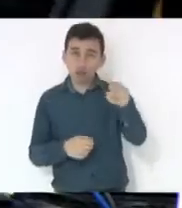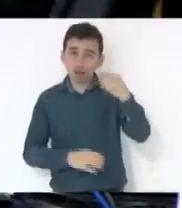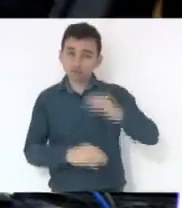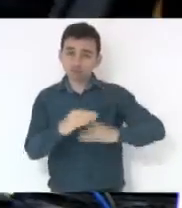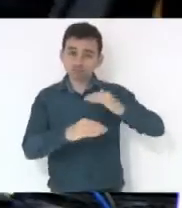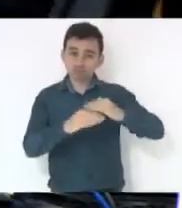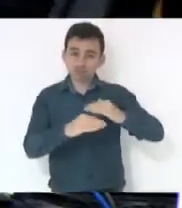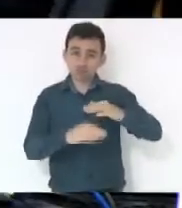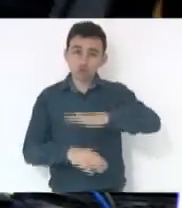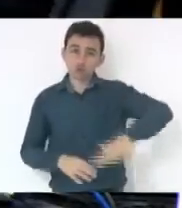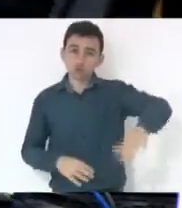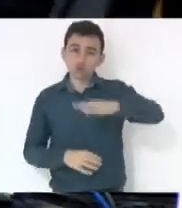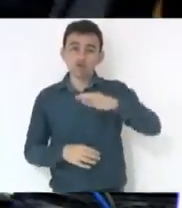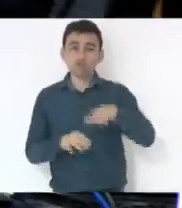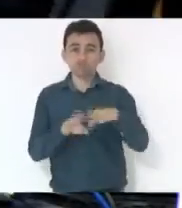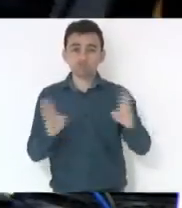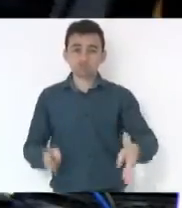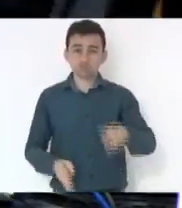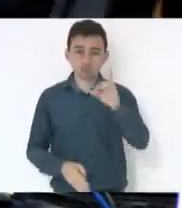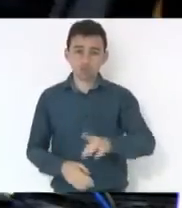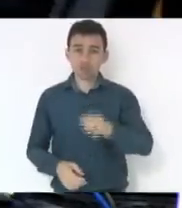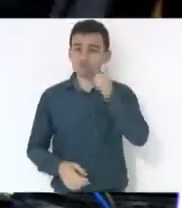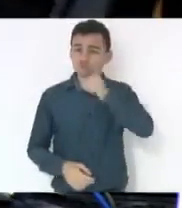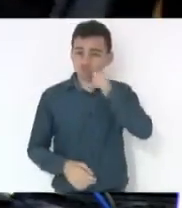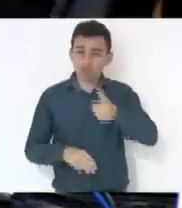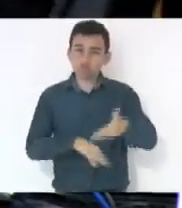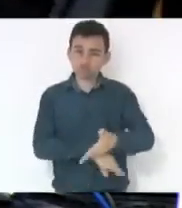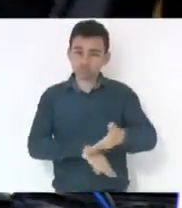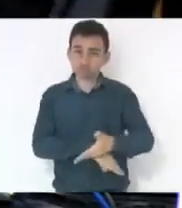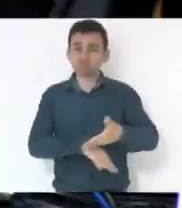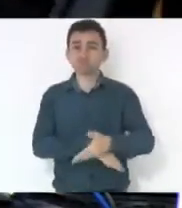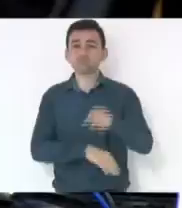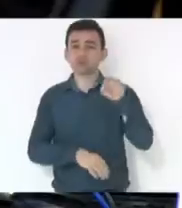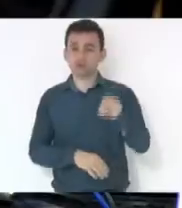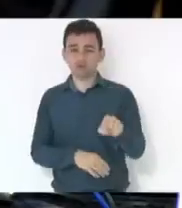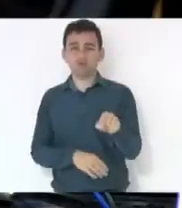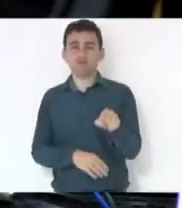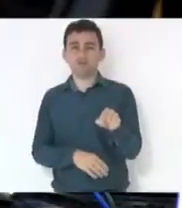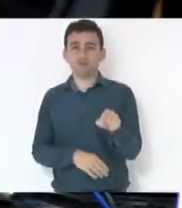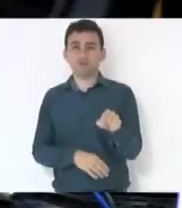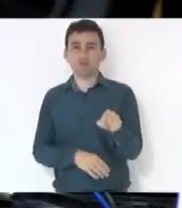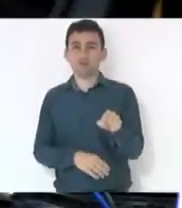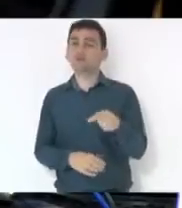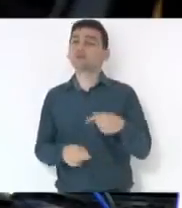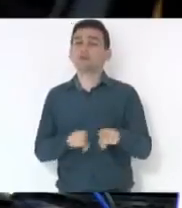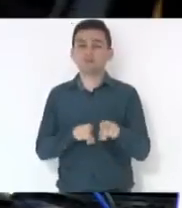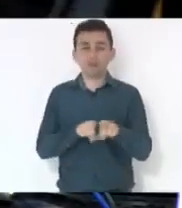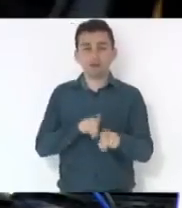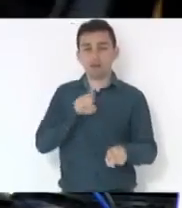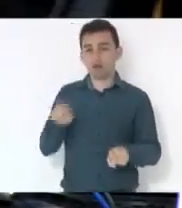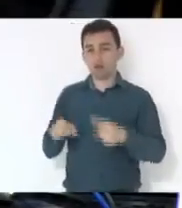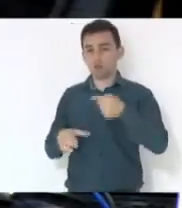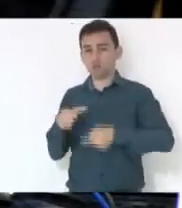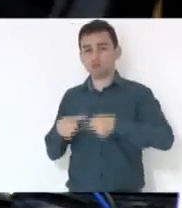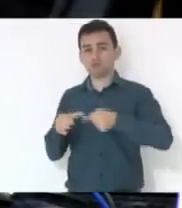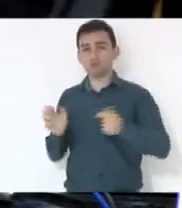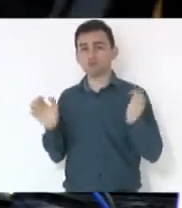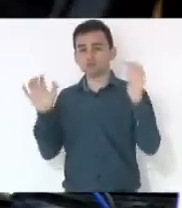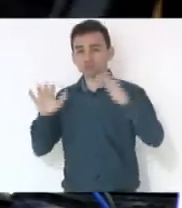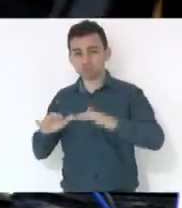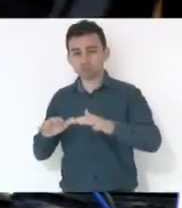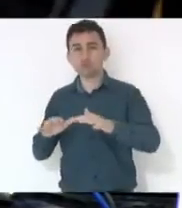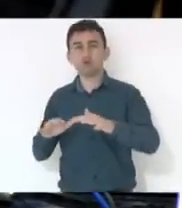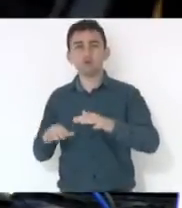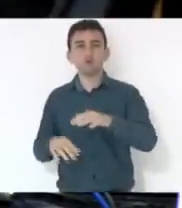mulheres tenham mais participação na mesa diretora, mas também quanto nas comissões das